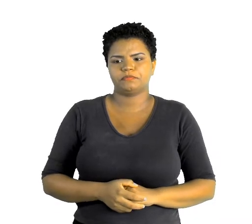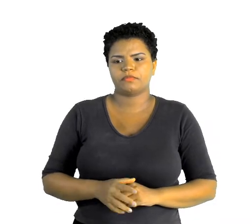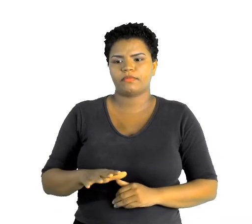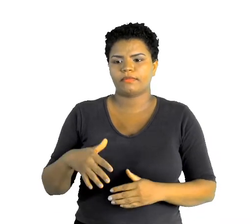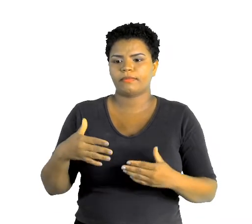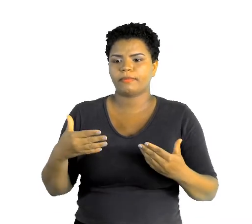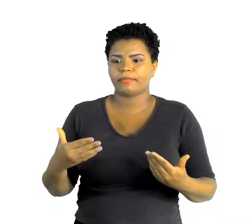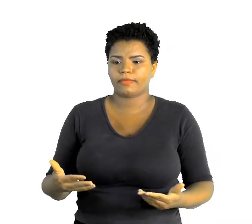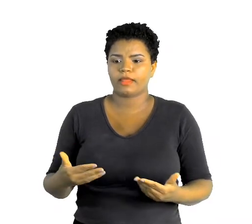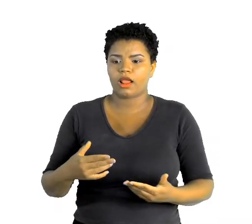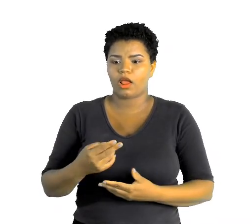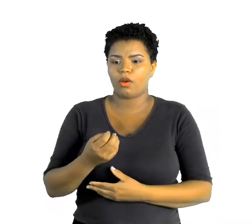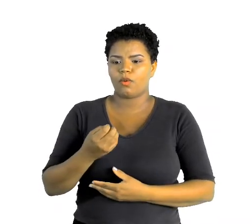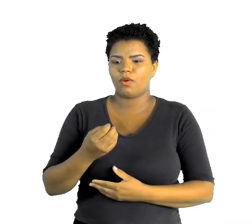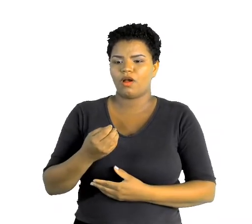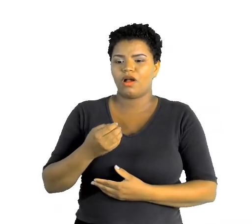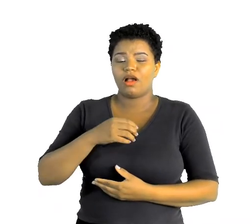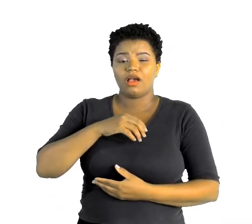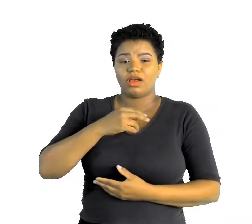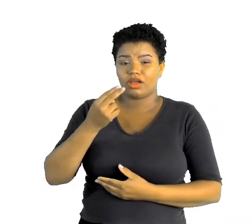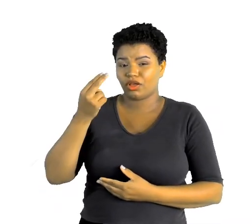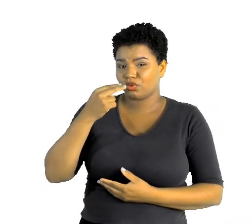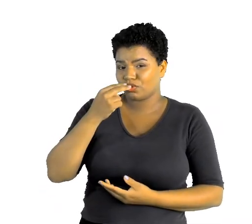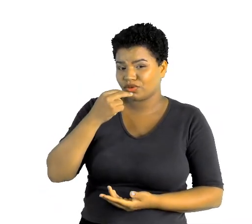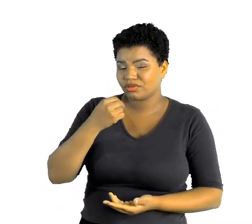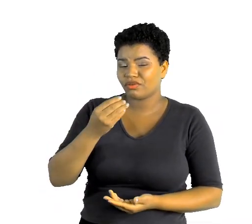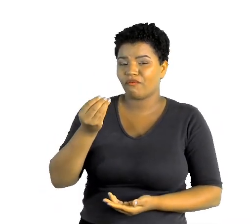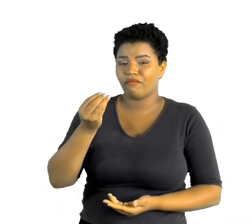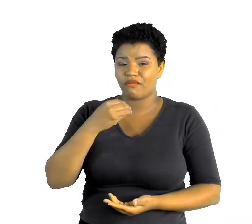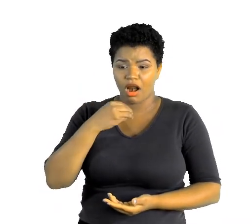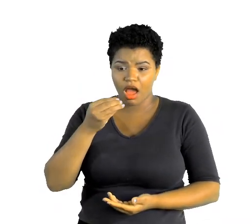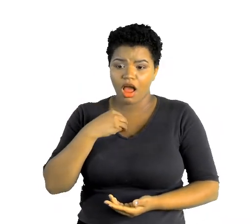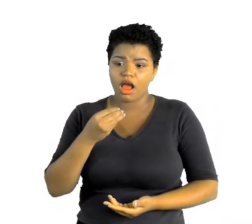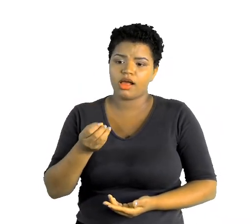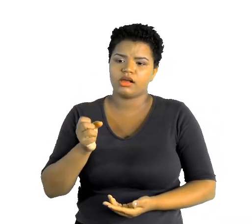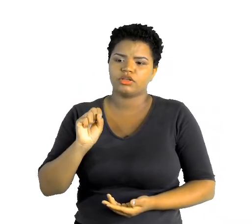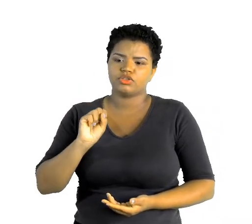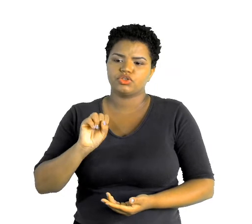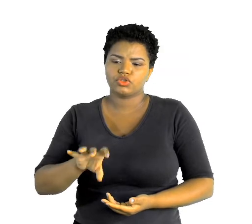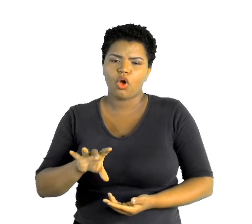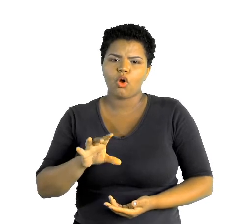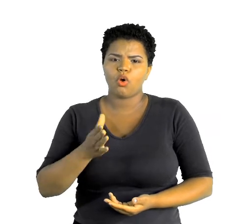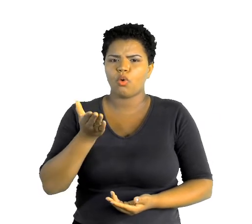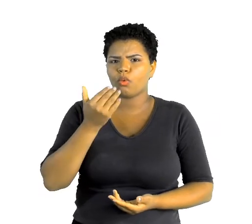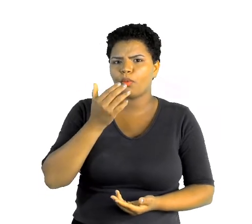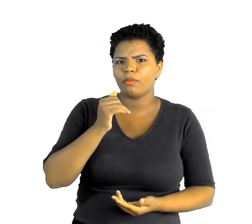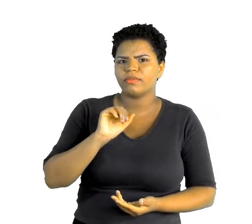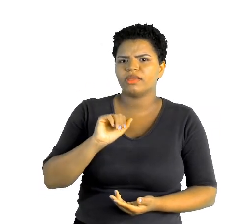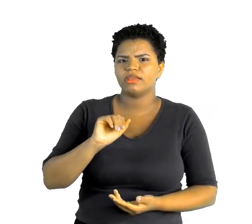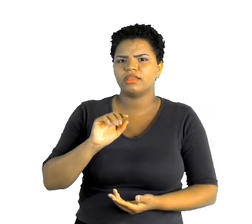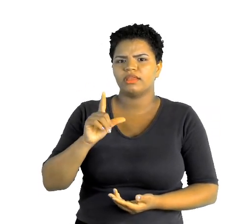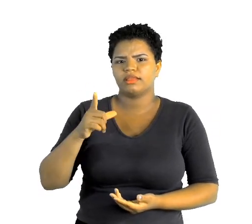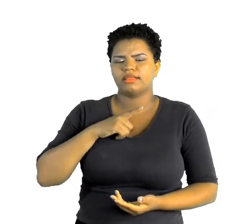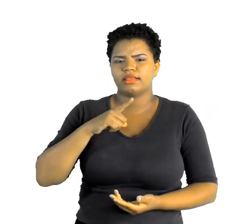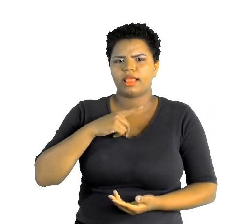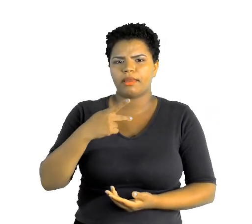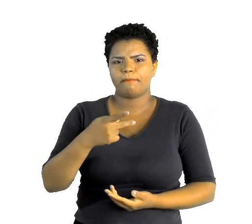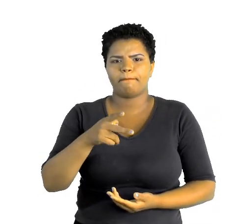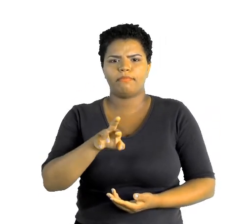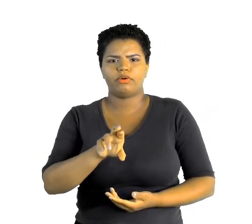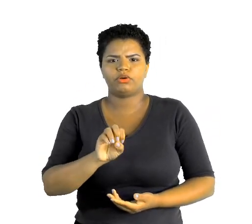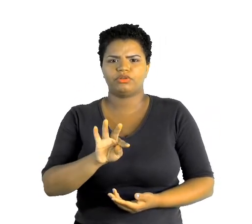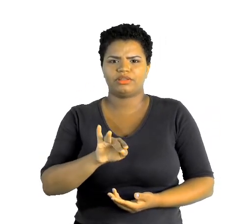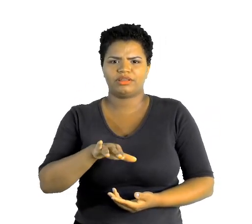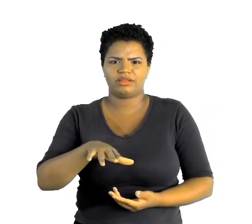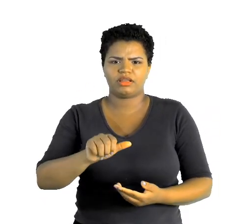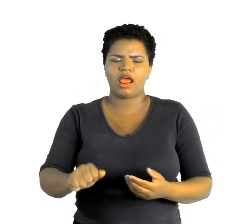corpo frágil. Se você come alimentos, apenas alimentos ricos em proteína, você vai ter falta de carboidratos,